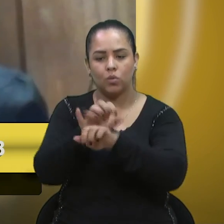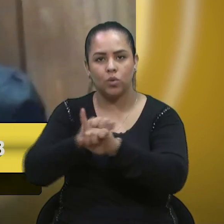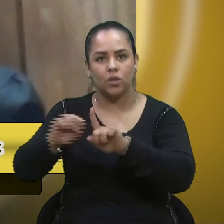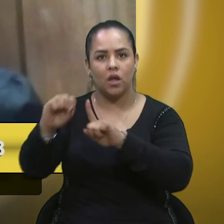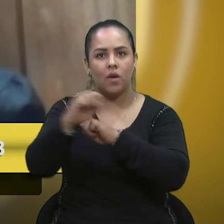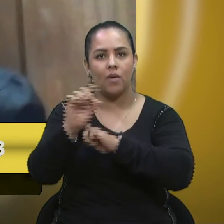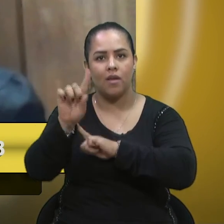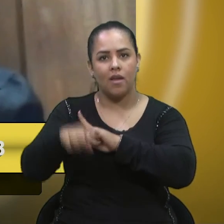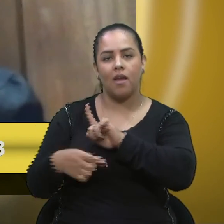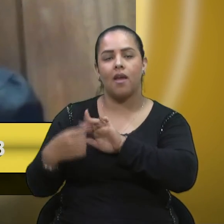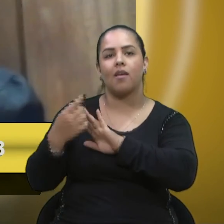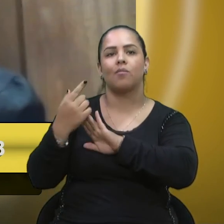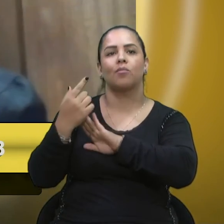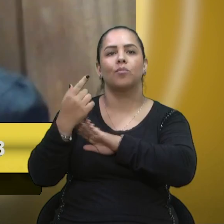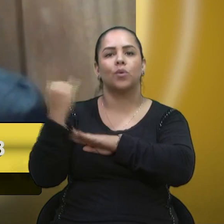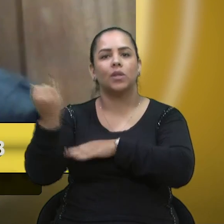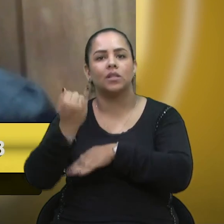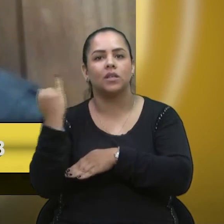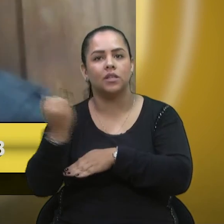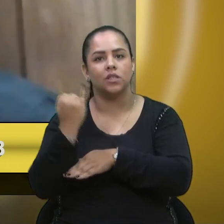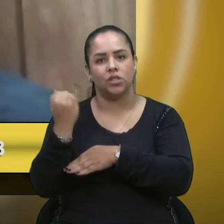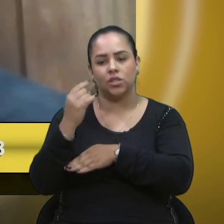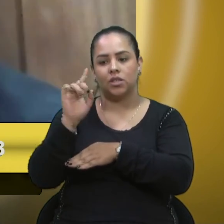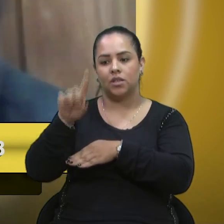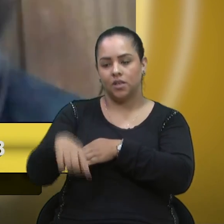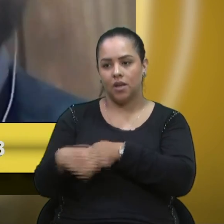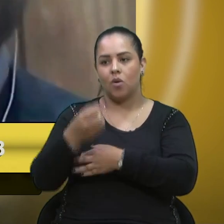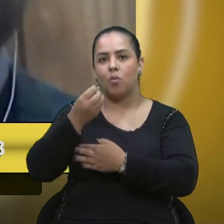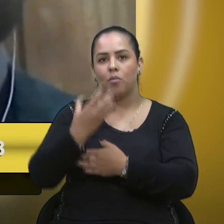papéis e benefícios do esporte. Então, muito obrigado, seu presidente.